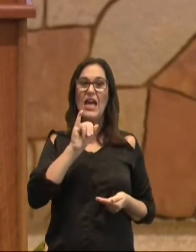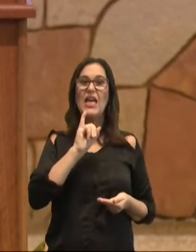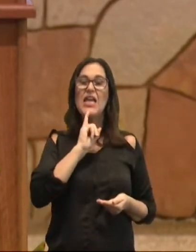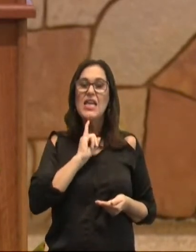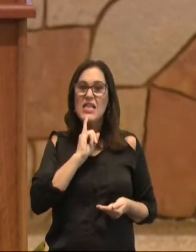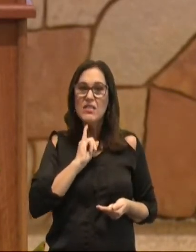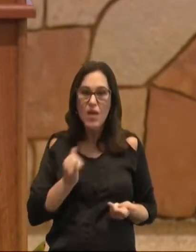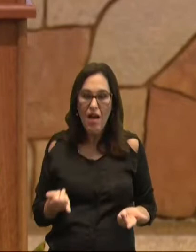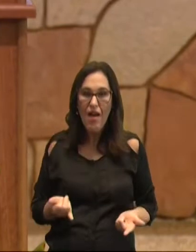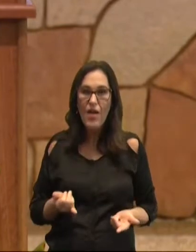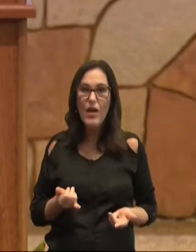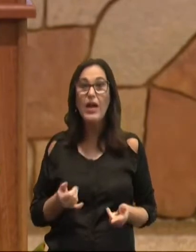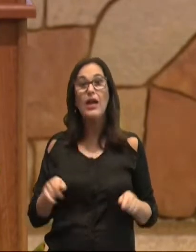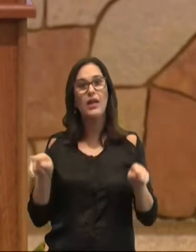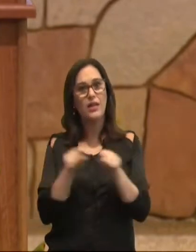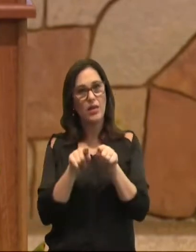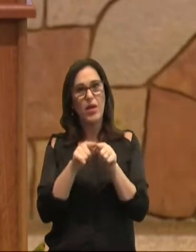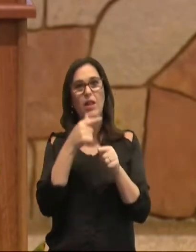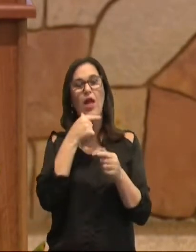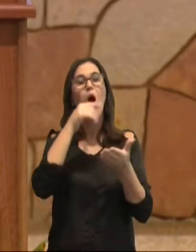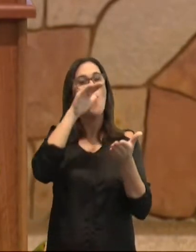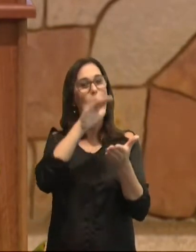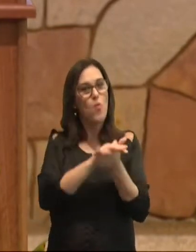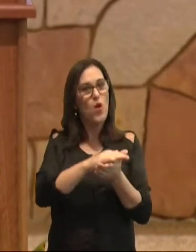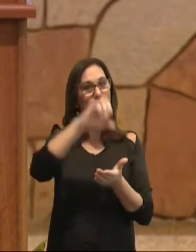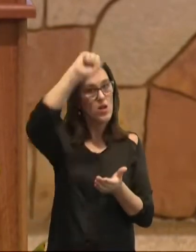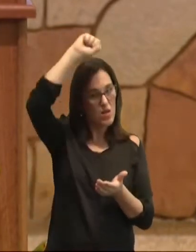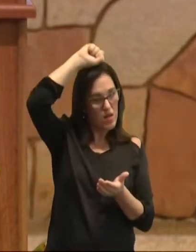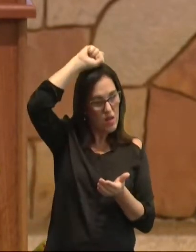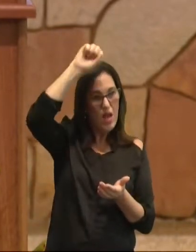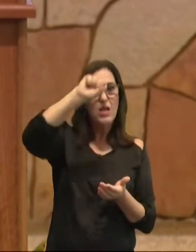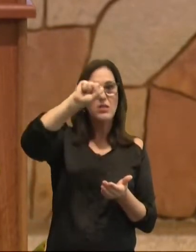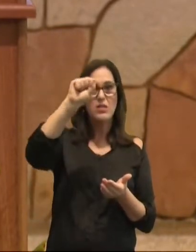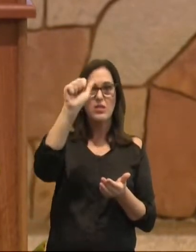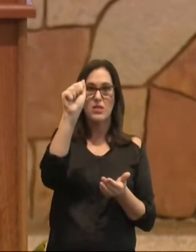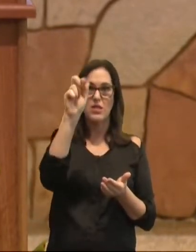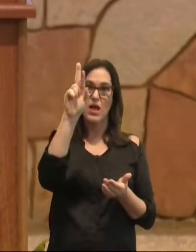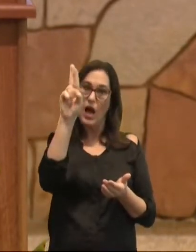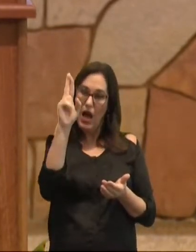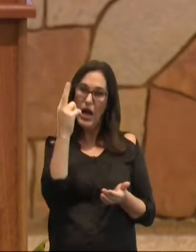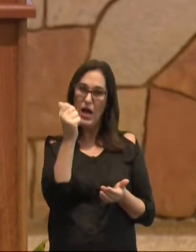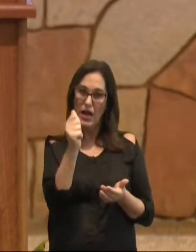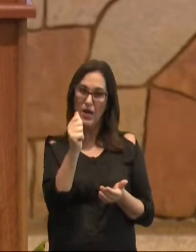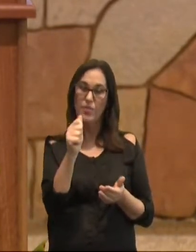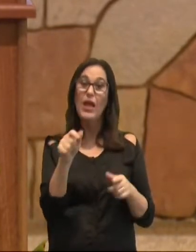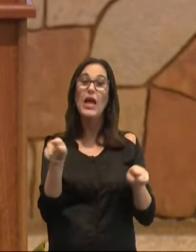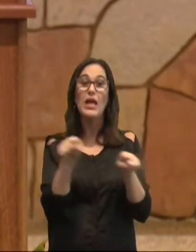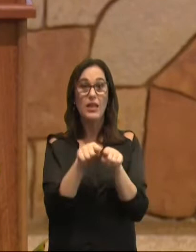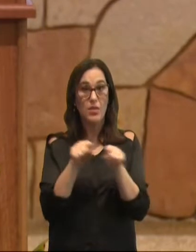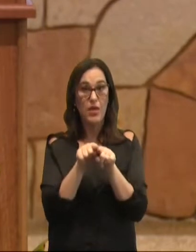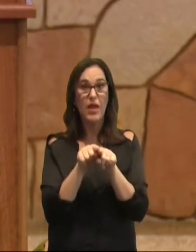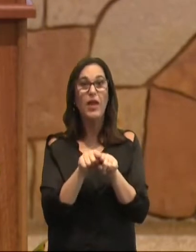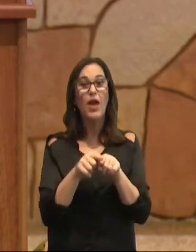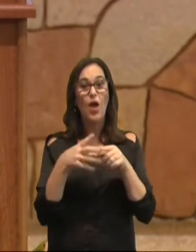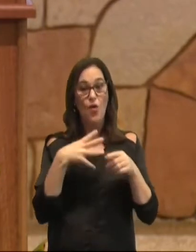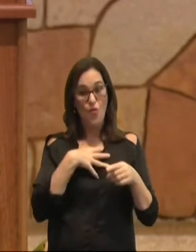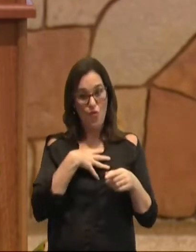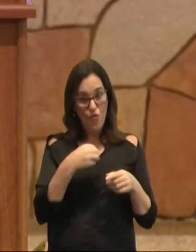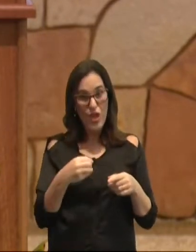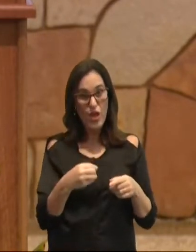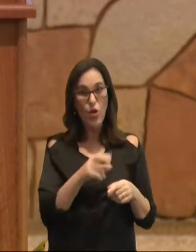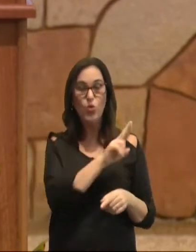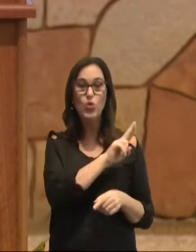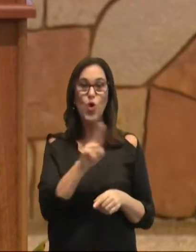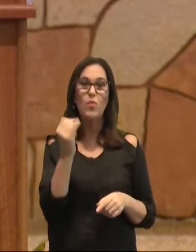ele também tinha a esposa, que era Sara, e teve, por meio de Sara, também um filho, cujo nome